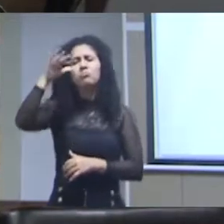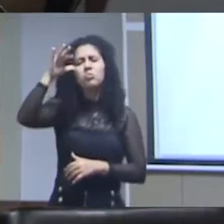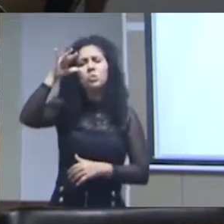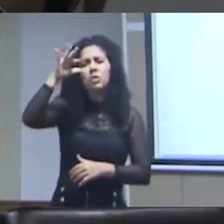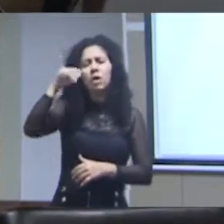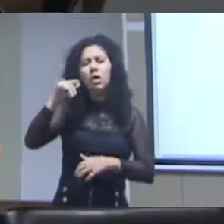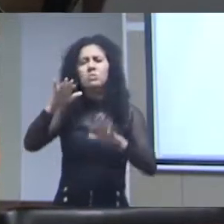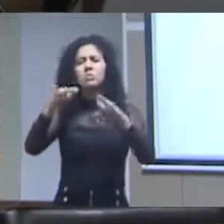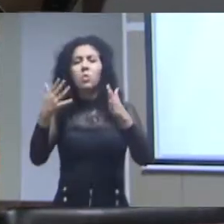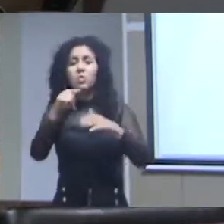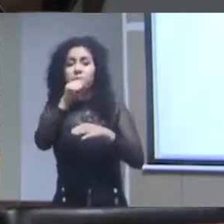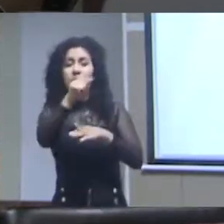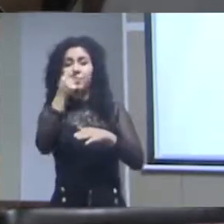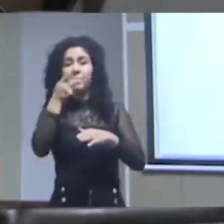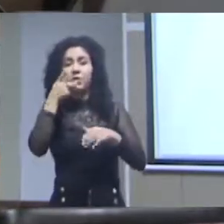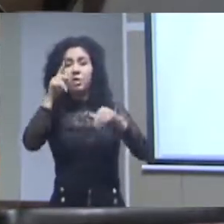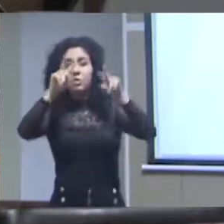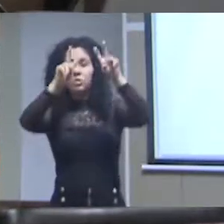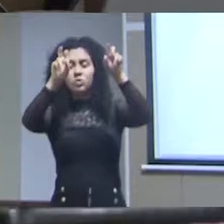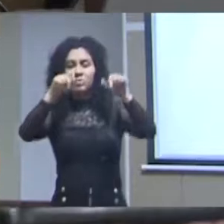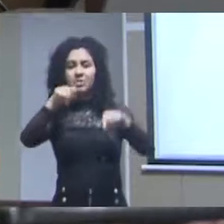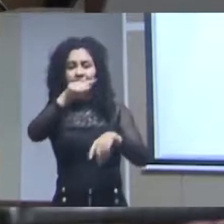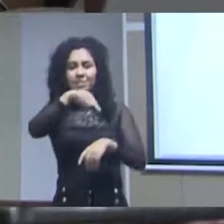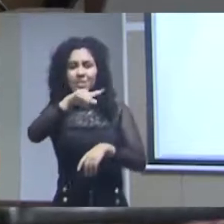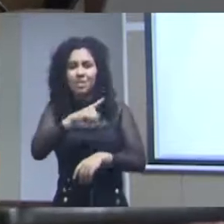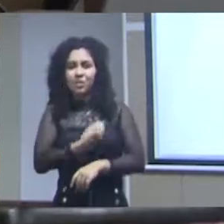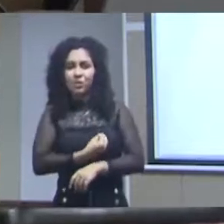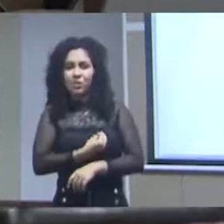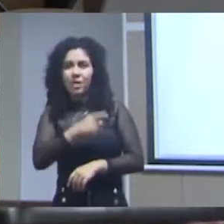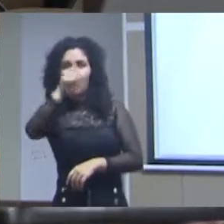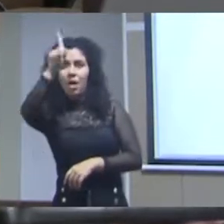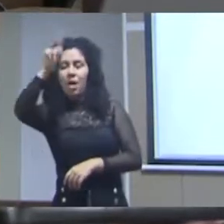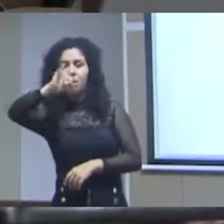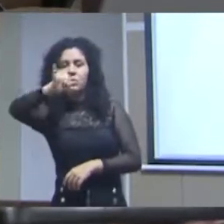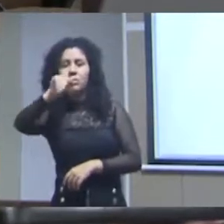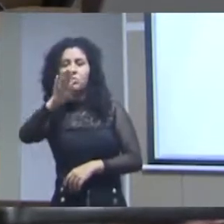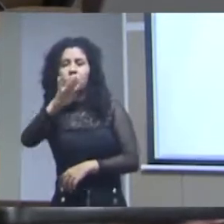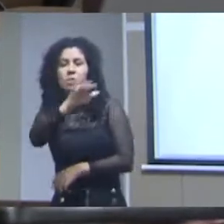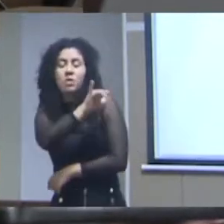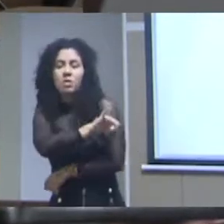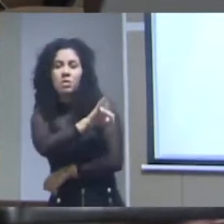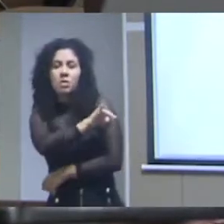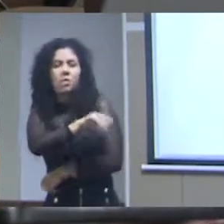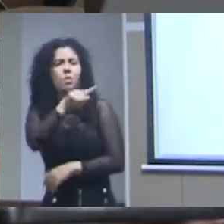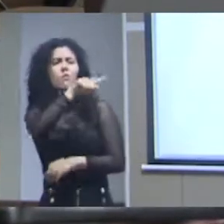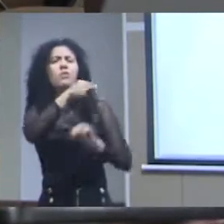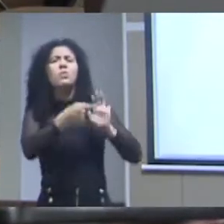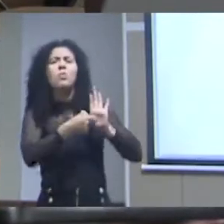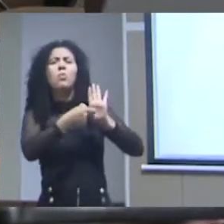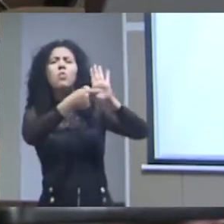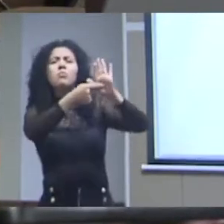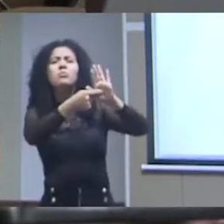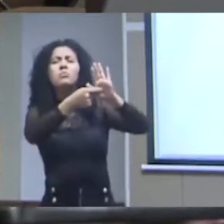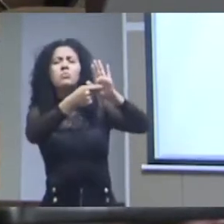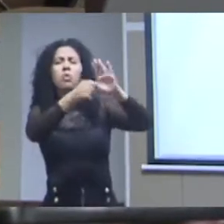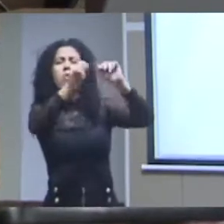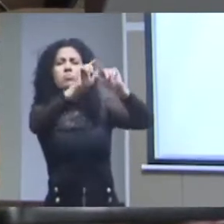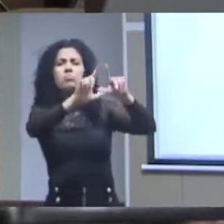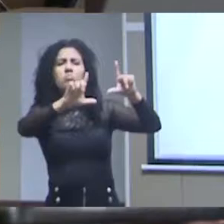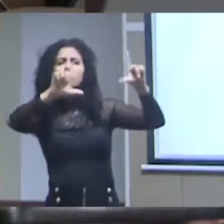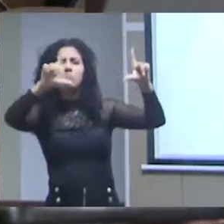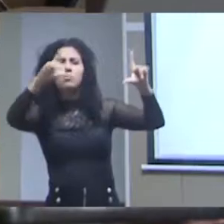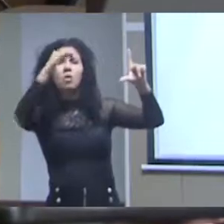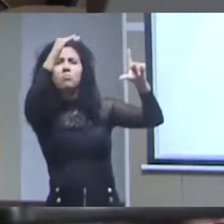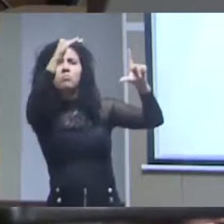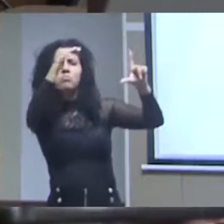Botânico e sobre a construção do Tesauro você mostrou ali um pequeno glossário também eu estou responsável pelo